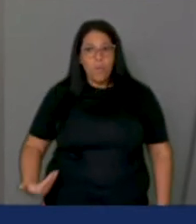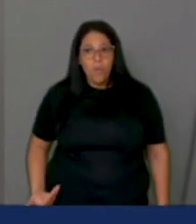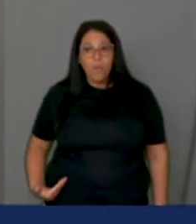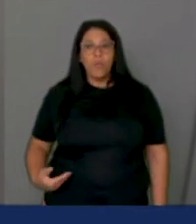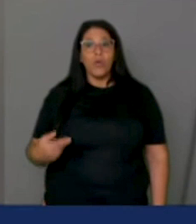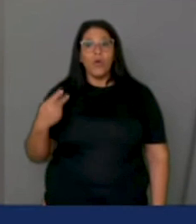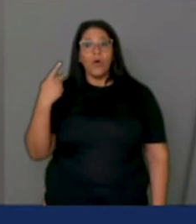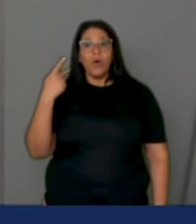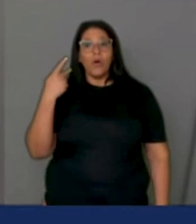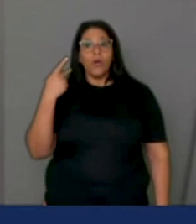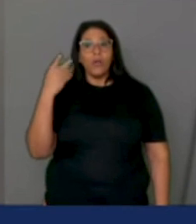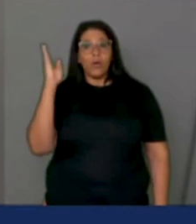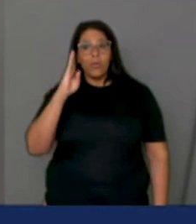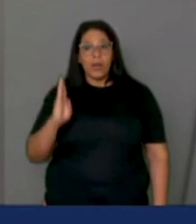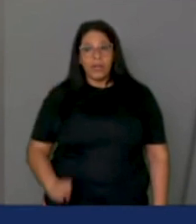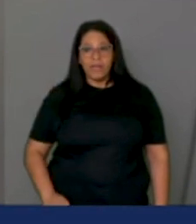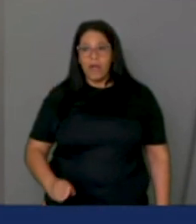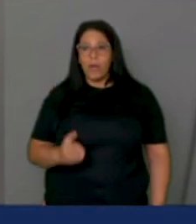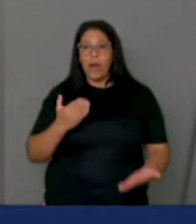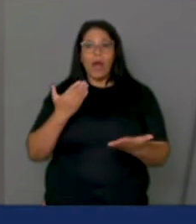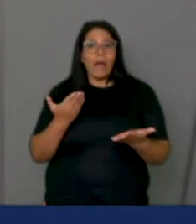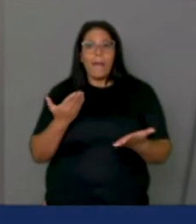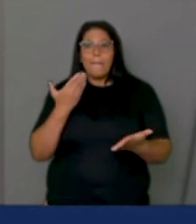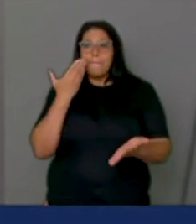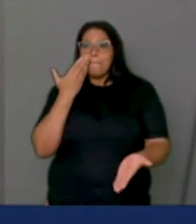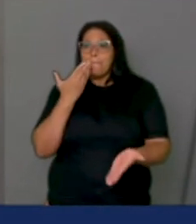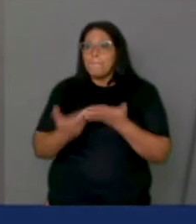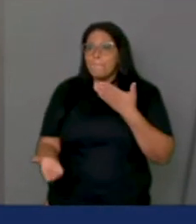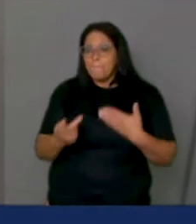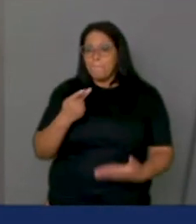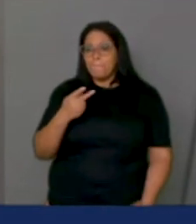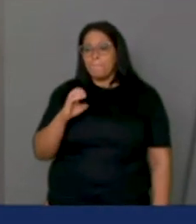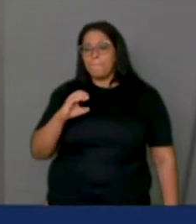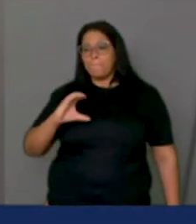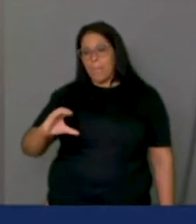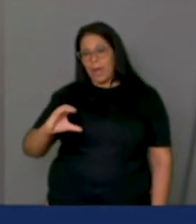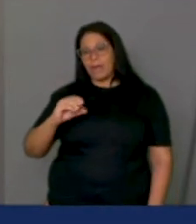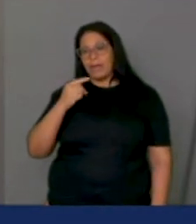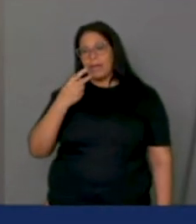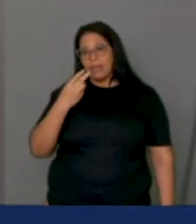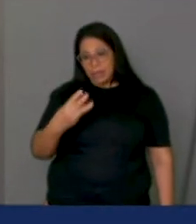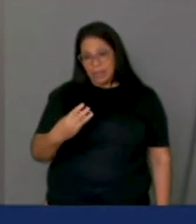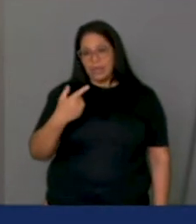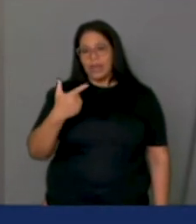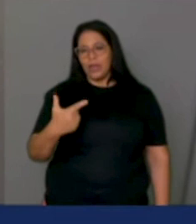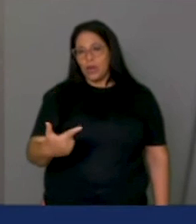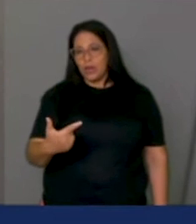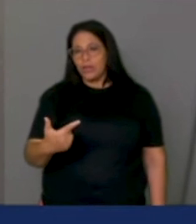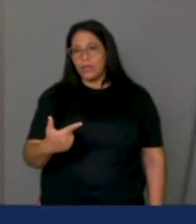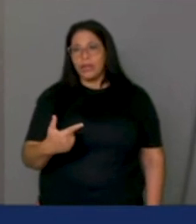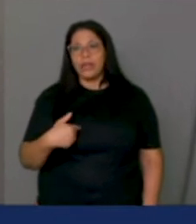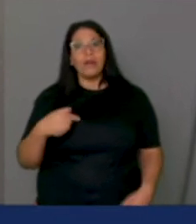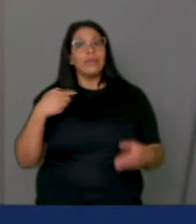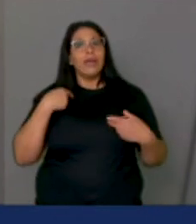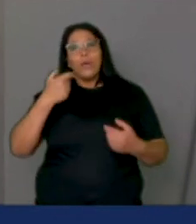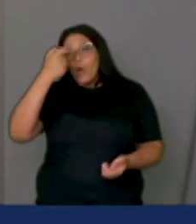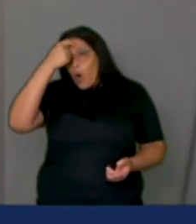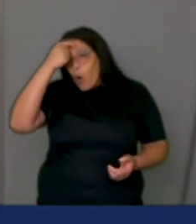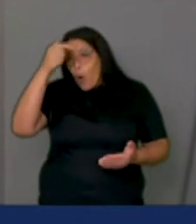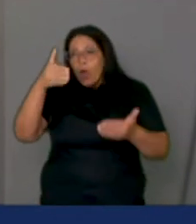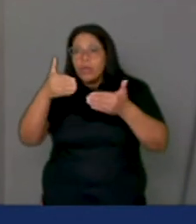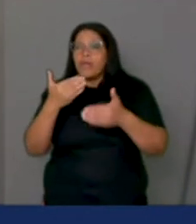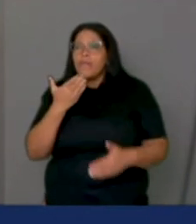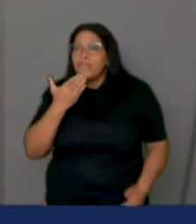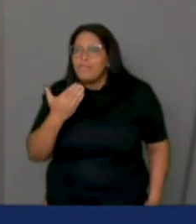é derrotar a PEC 32. A gente espera que deputados e deputadas tenham consciência do